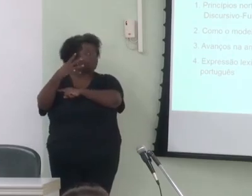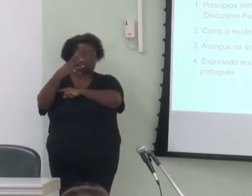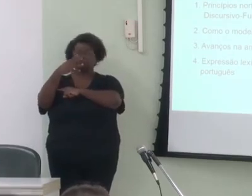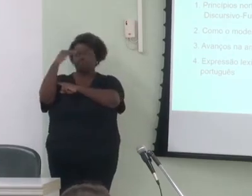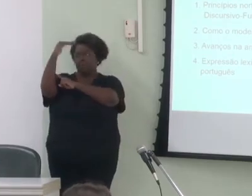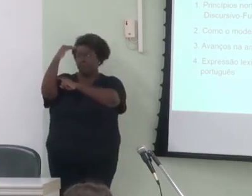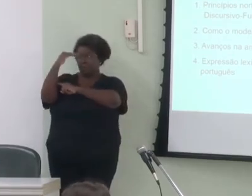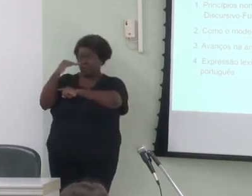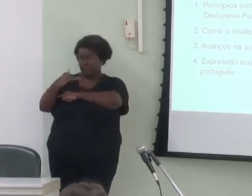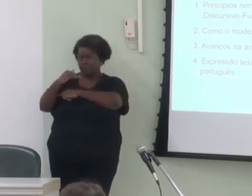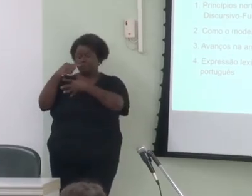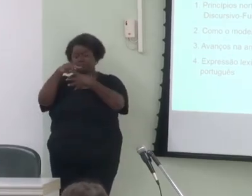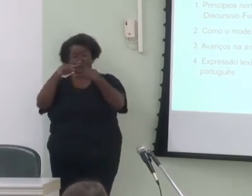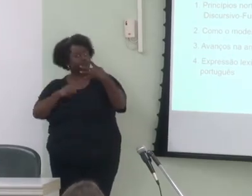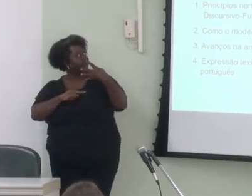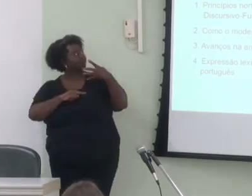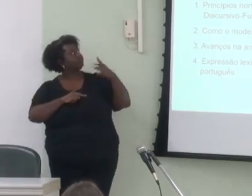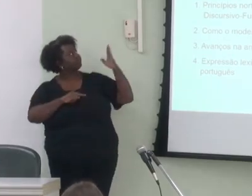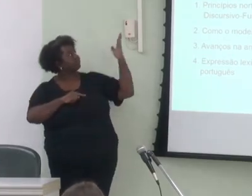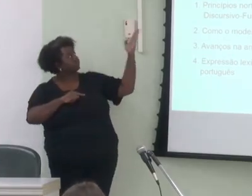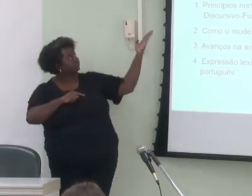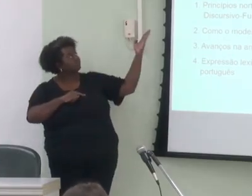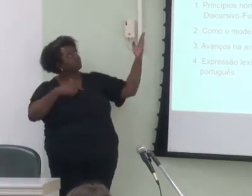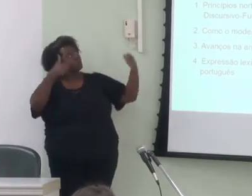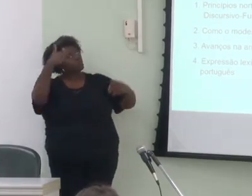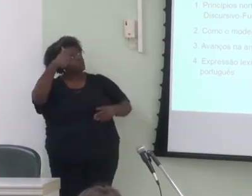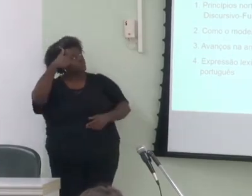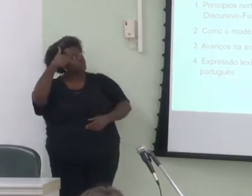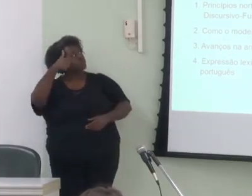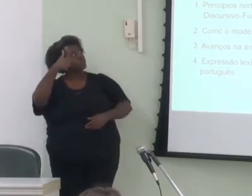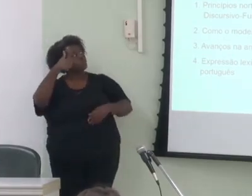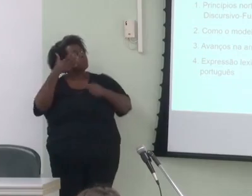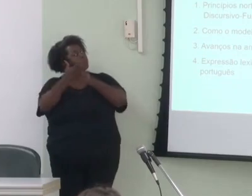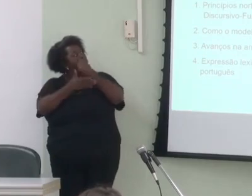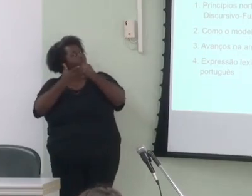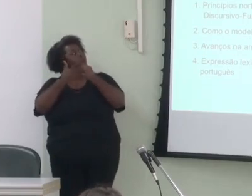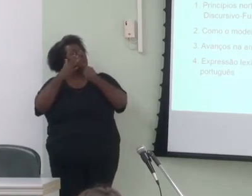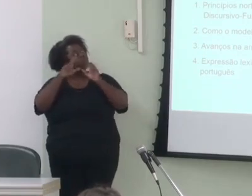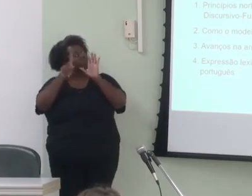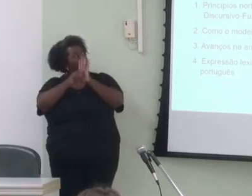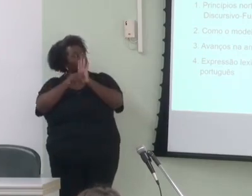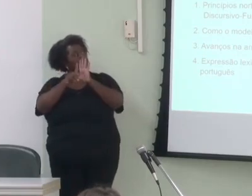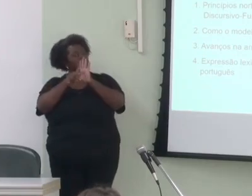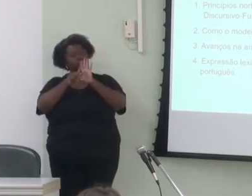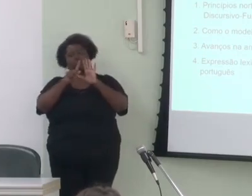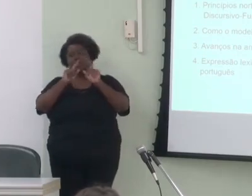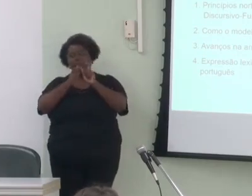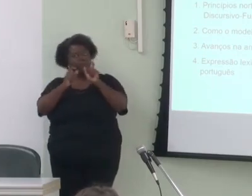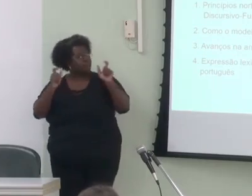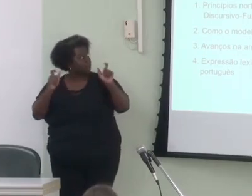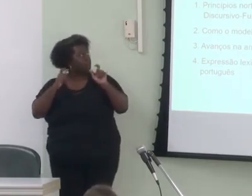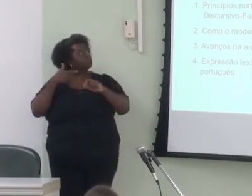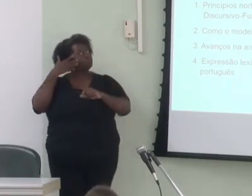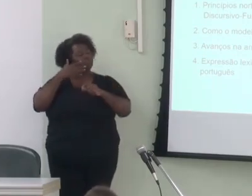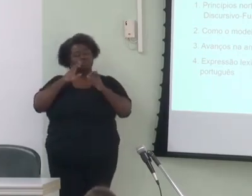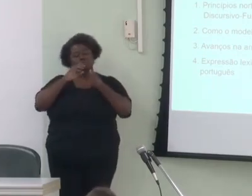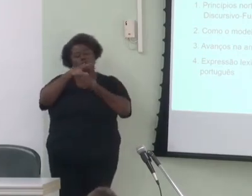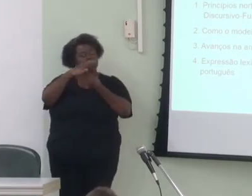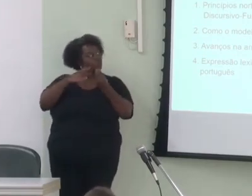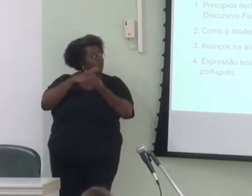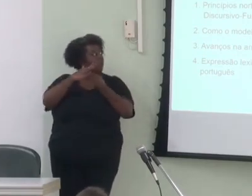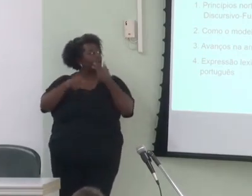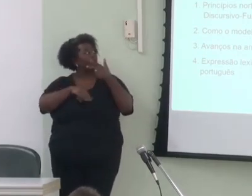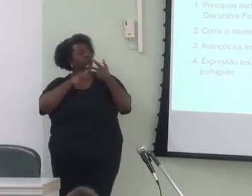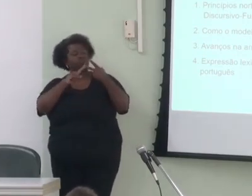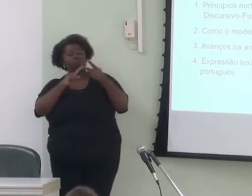Eu vou falar sobre os princípios norteadores da elaboração da gramática discursiva funcional. Vou falar como o modelo se renova